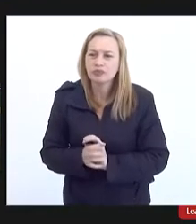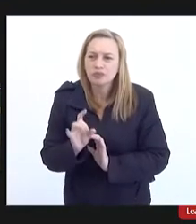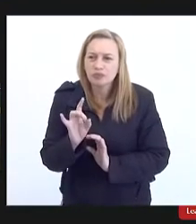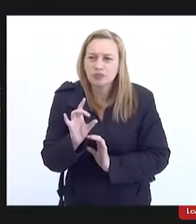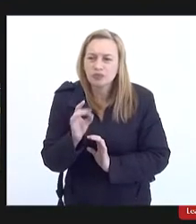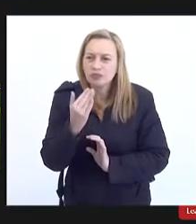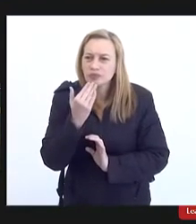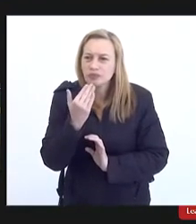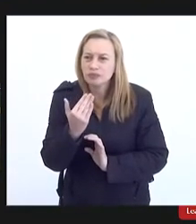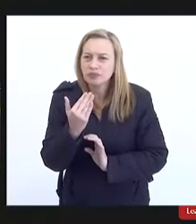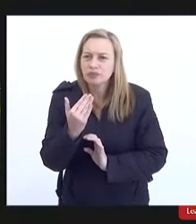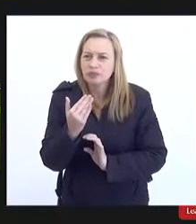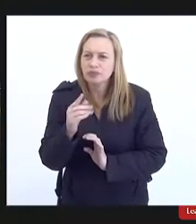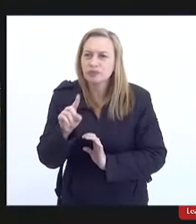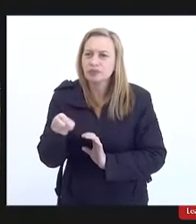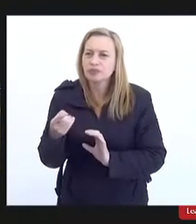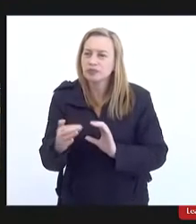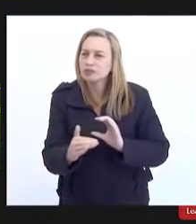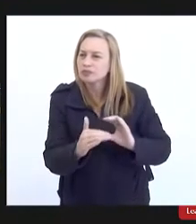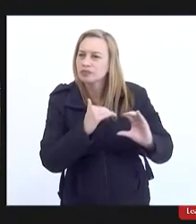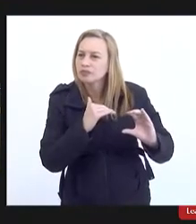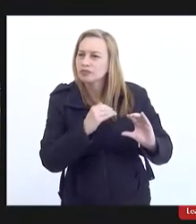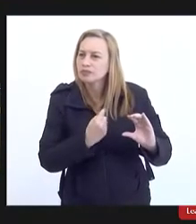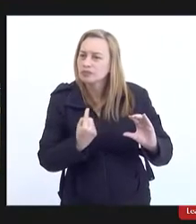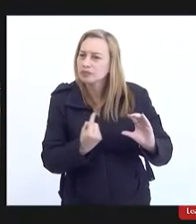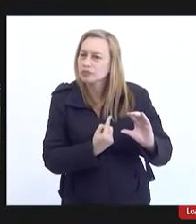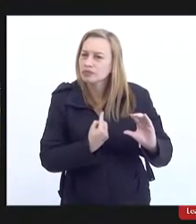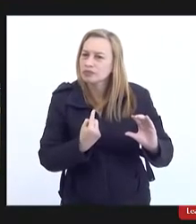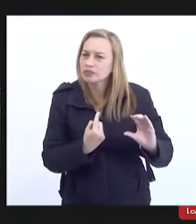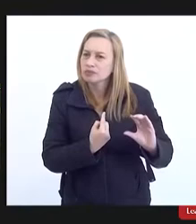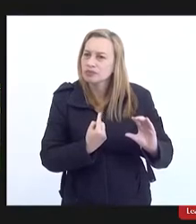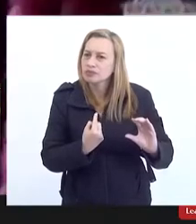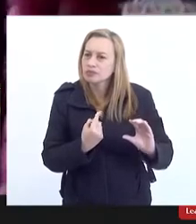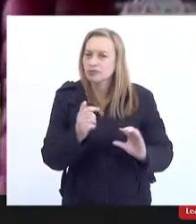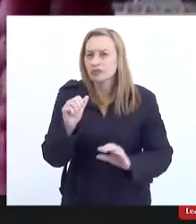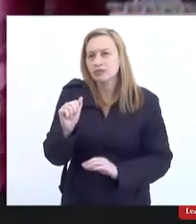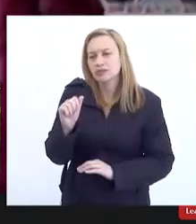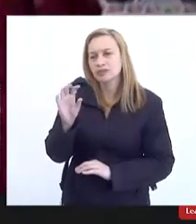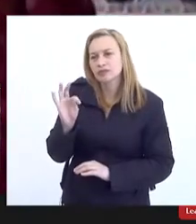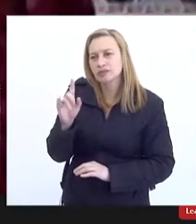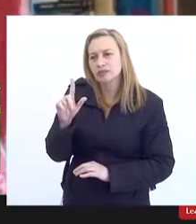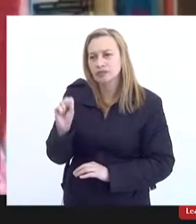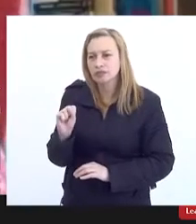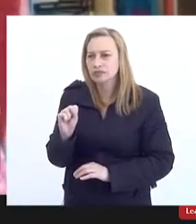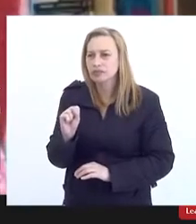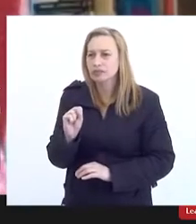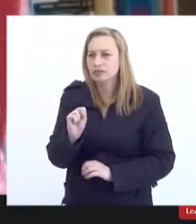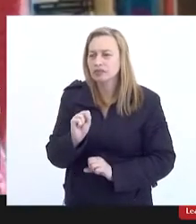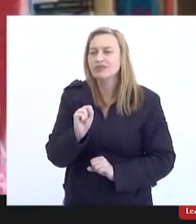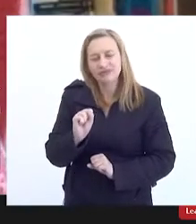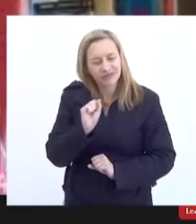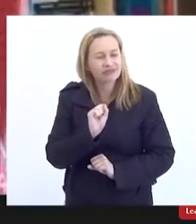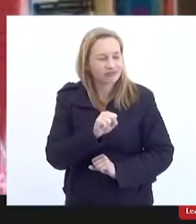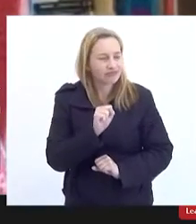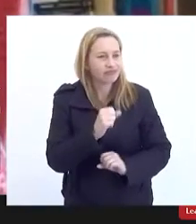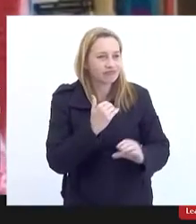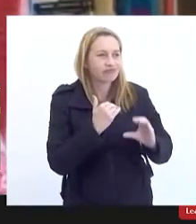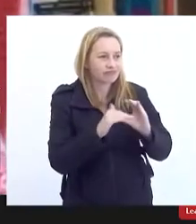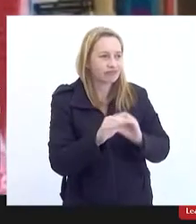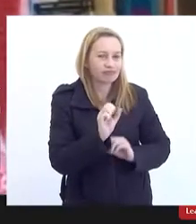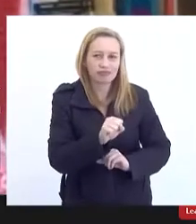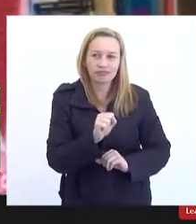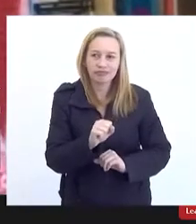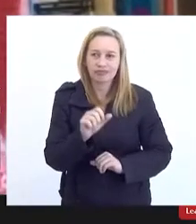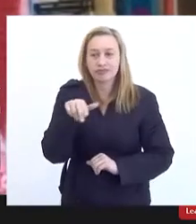solicitar à senhora que depois envie para nós o Atlas, por gentileza, se puder colocar. envio. Foi feito